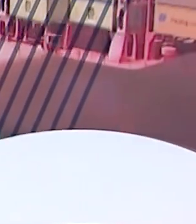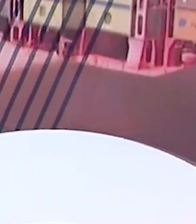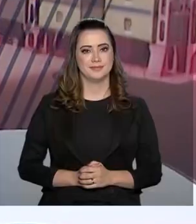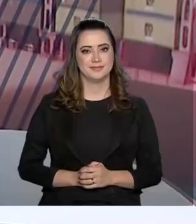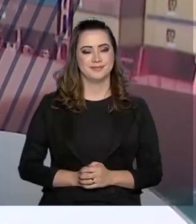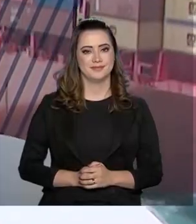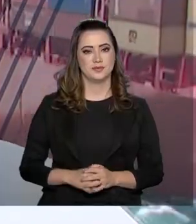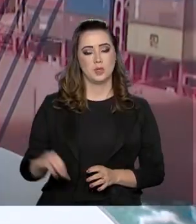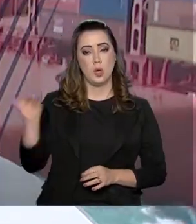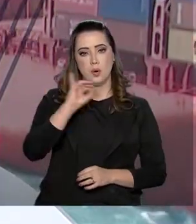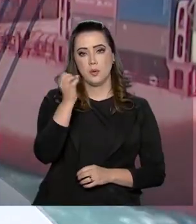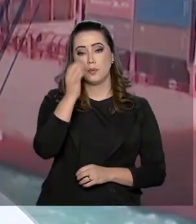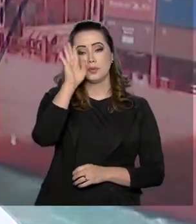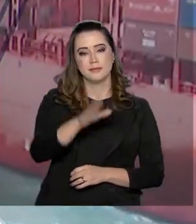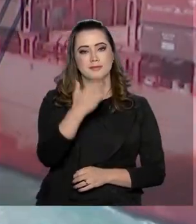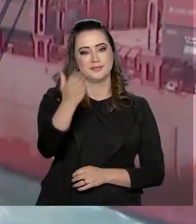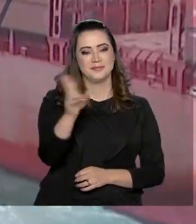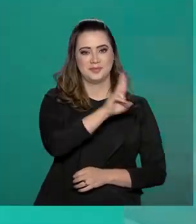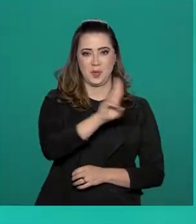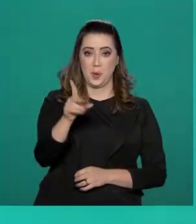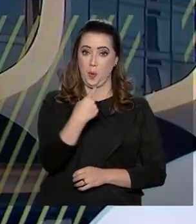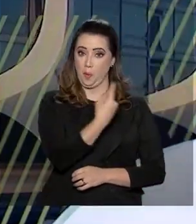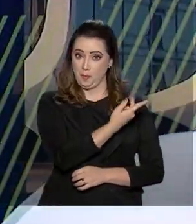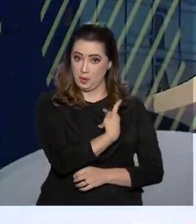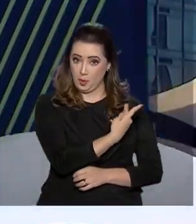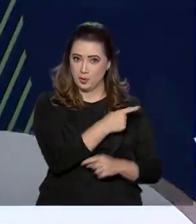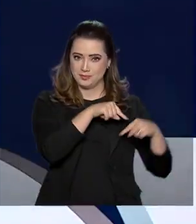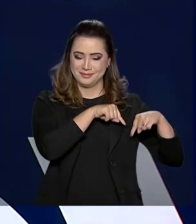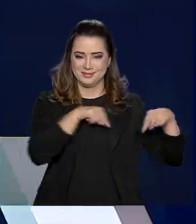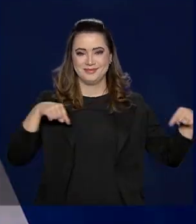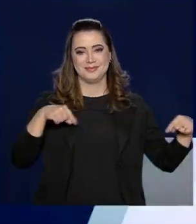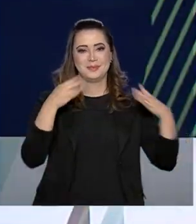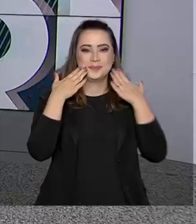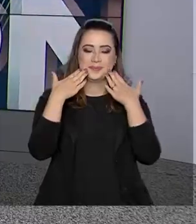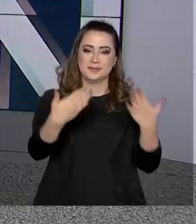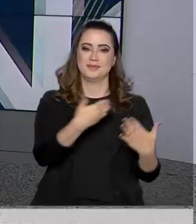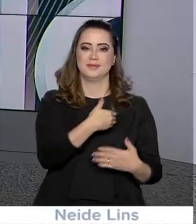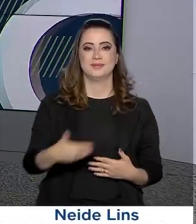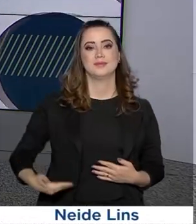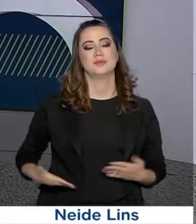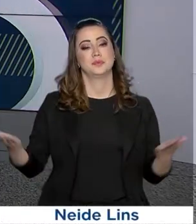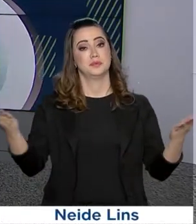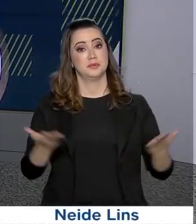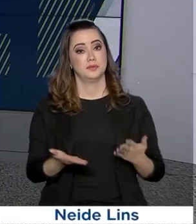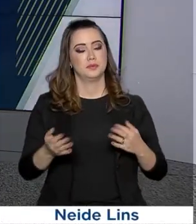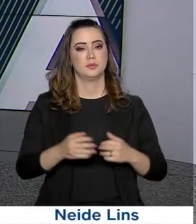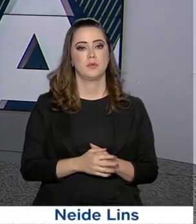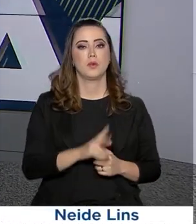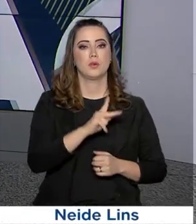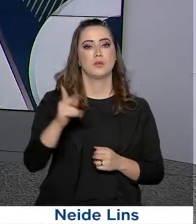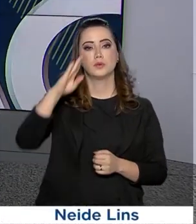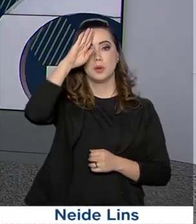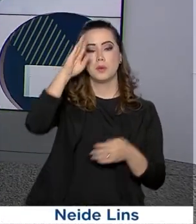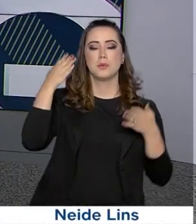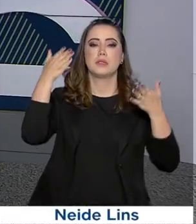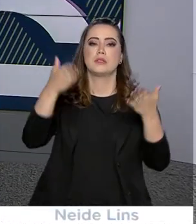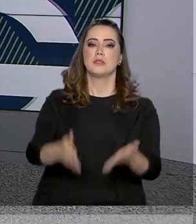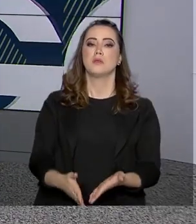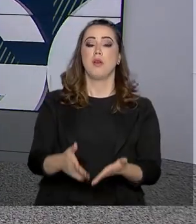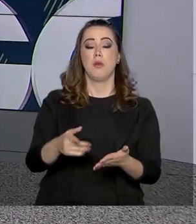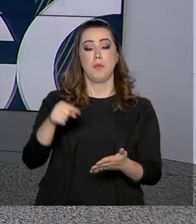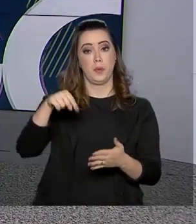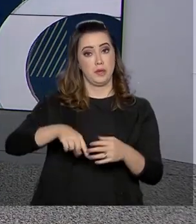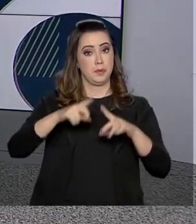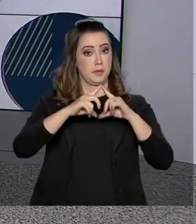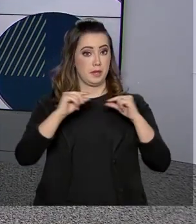Olá, boa tarde para você. Eu sou o Roberto Camargo e está no ar o governo agora. O presidente Jair Bolsonaro participou há pouco